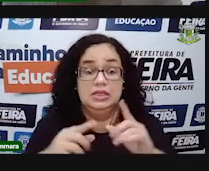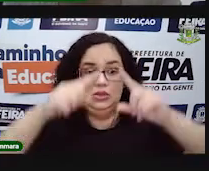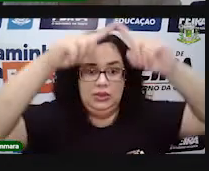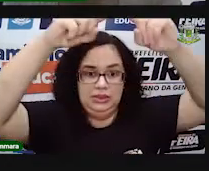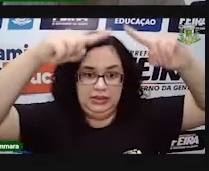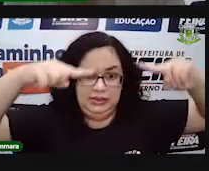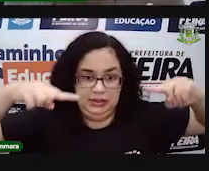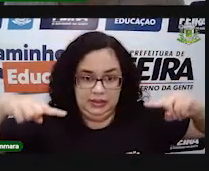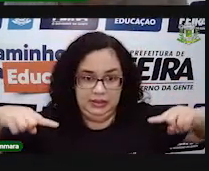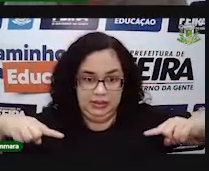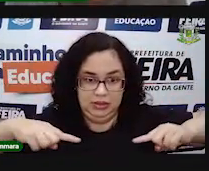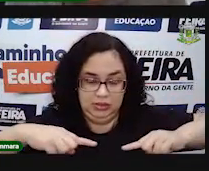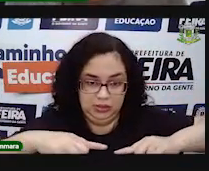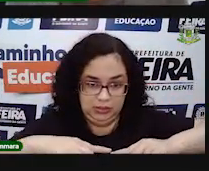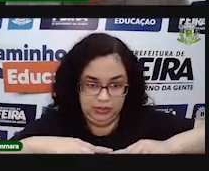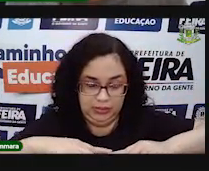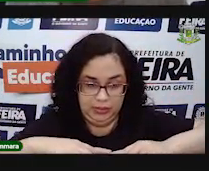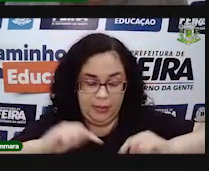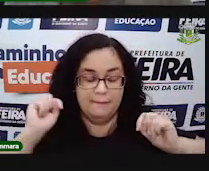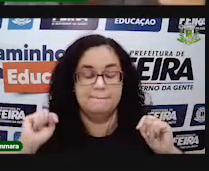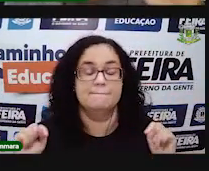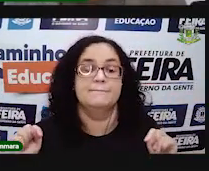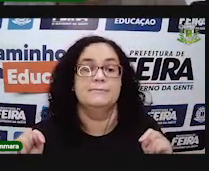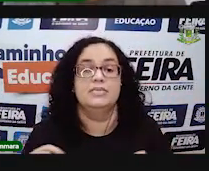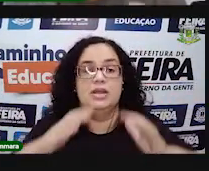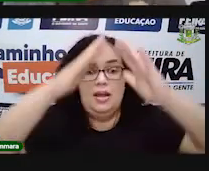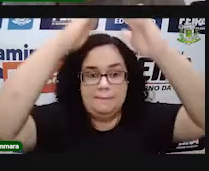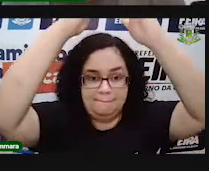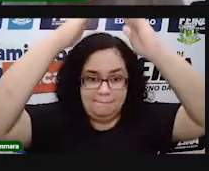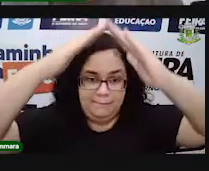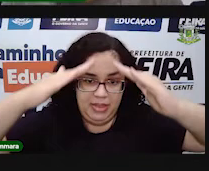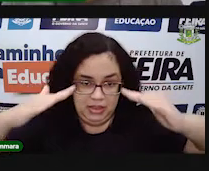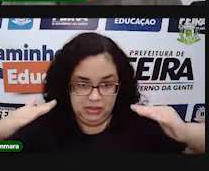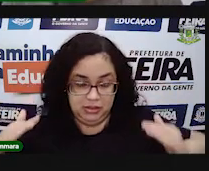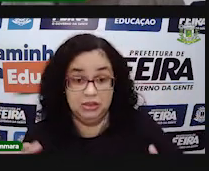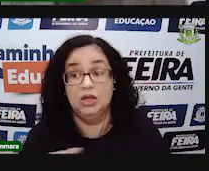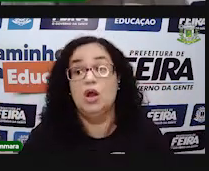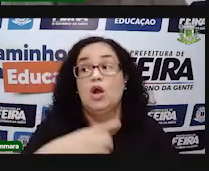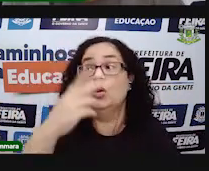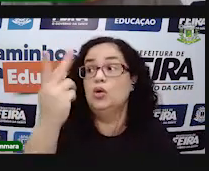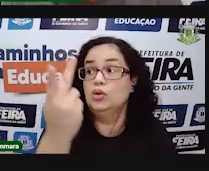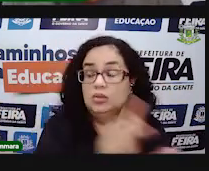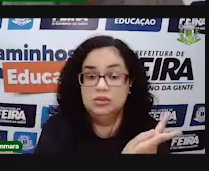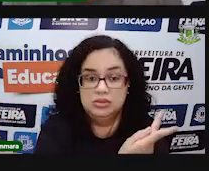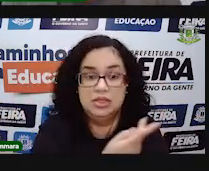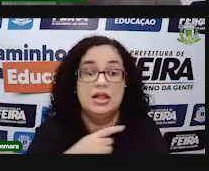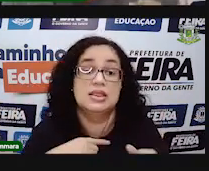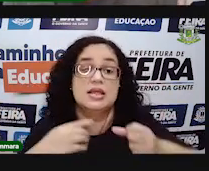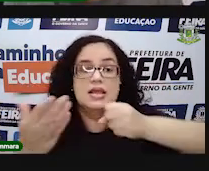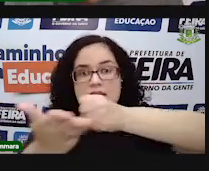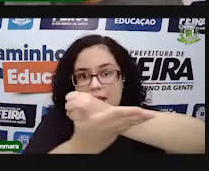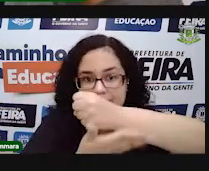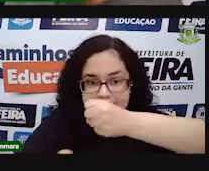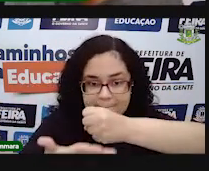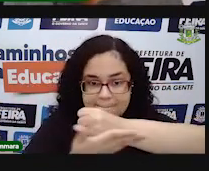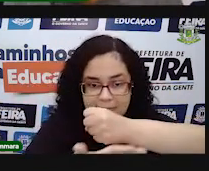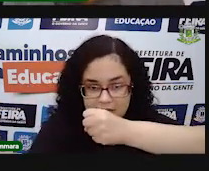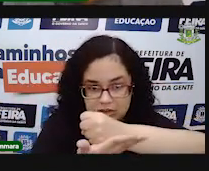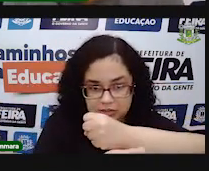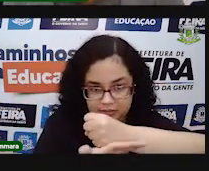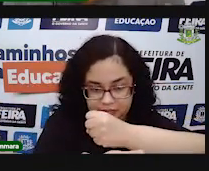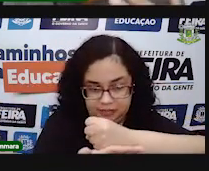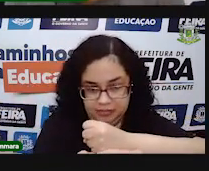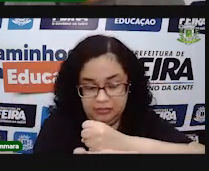laterais. e essas faces laterais são triângulos. Pirâmide, para ser pirâmide,